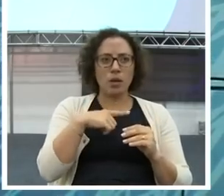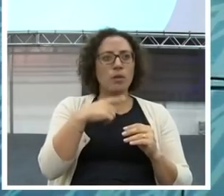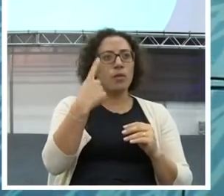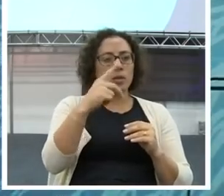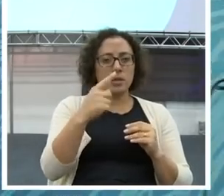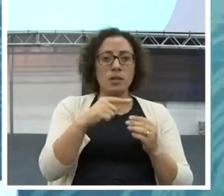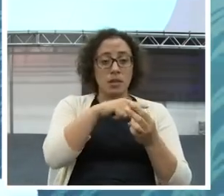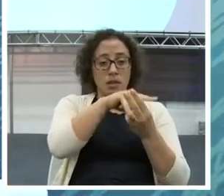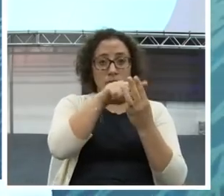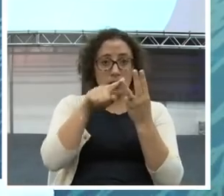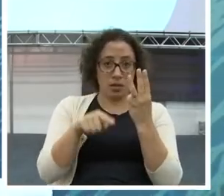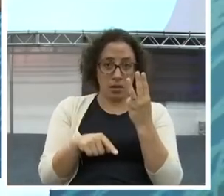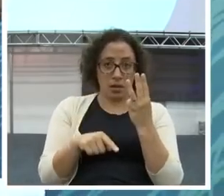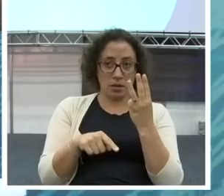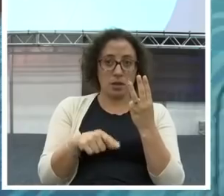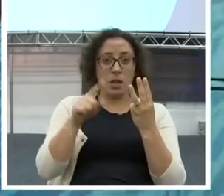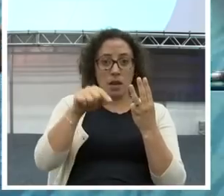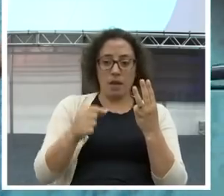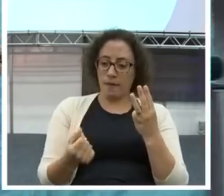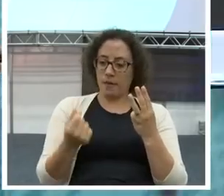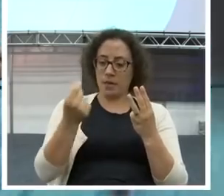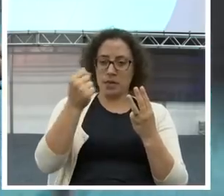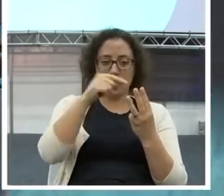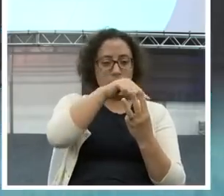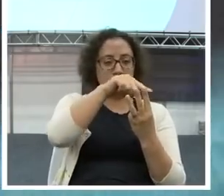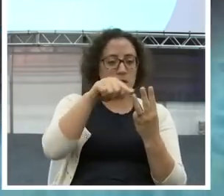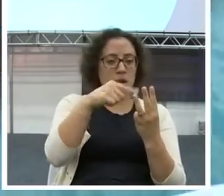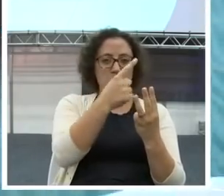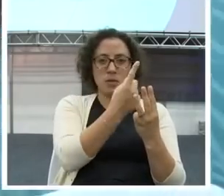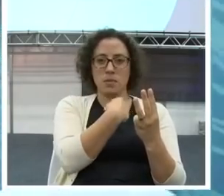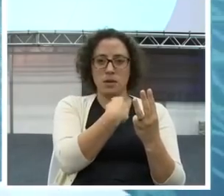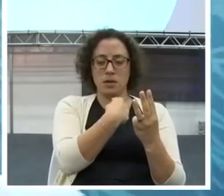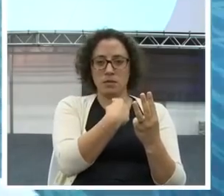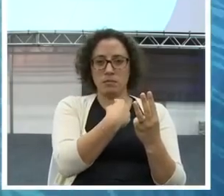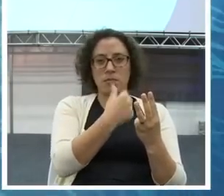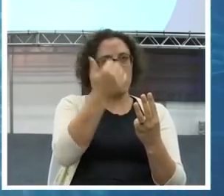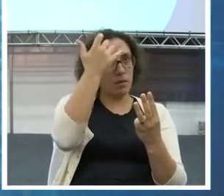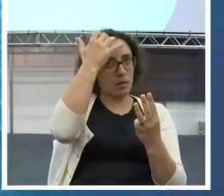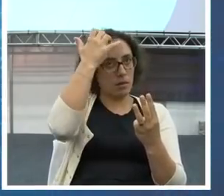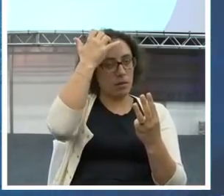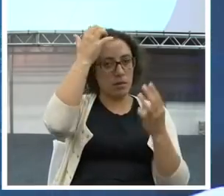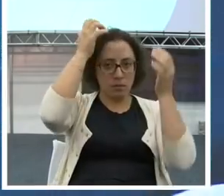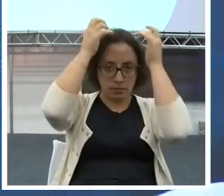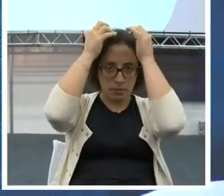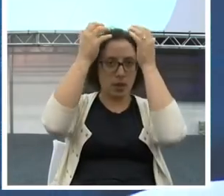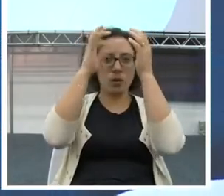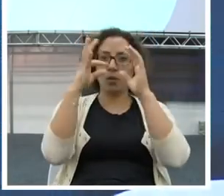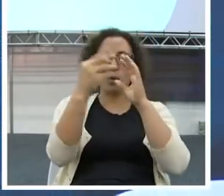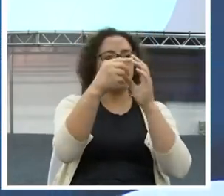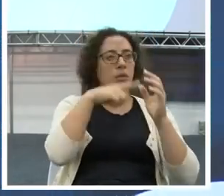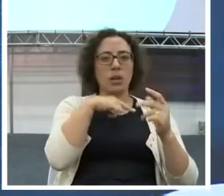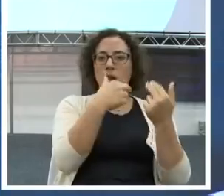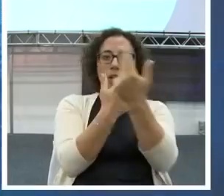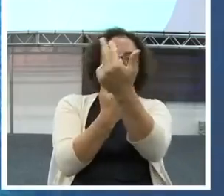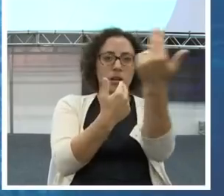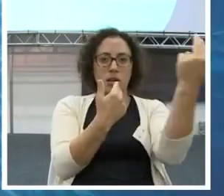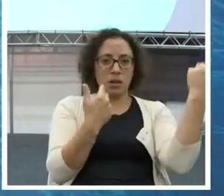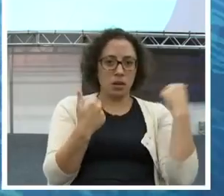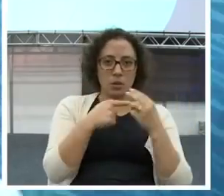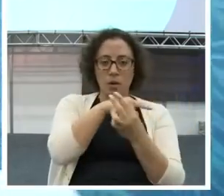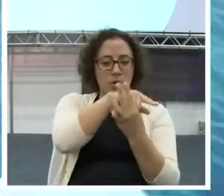comandado, na sua vida financeira, por esses três sistemas. Racional, emocional e espiritual.